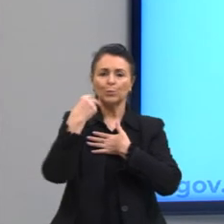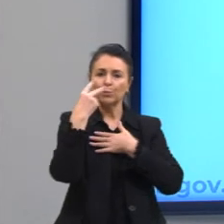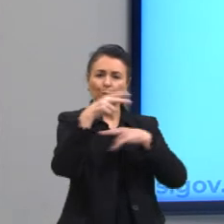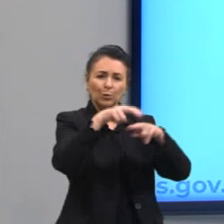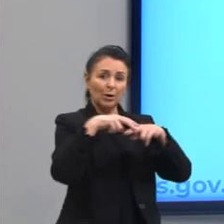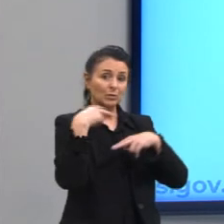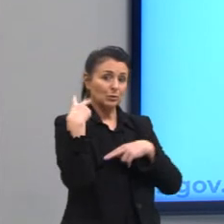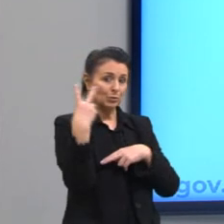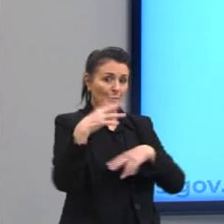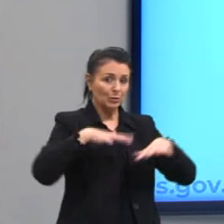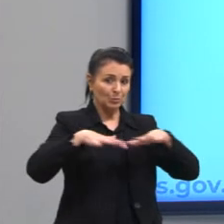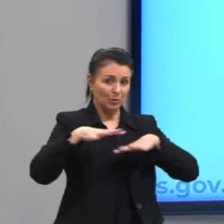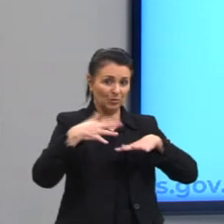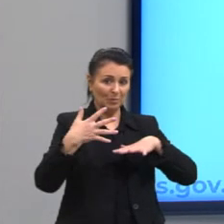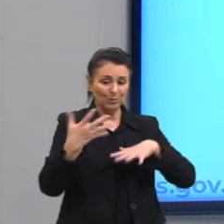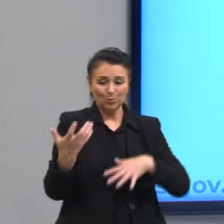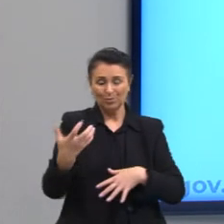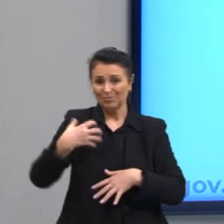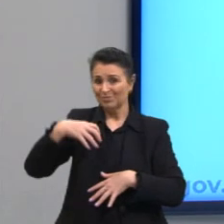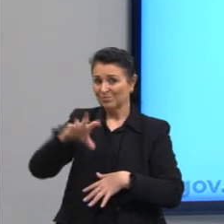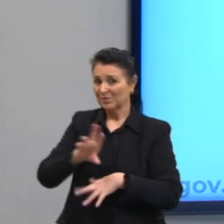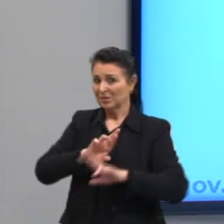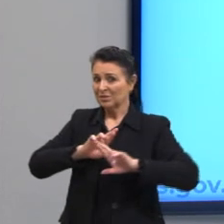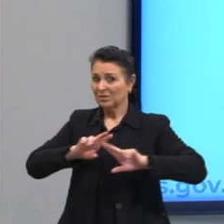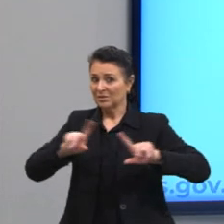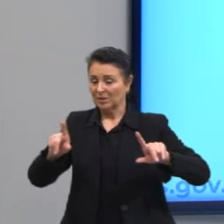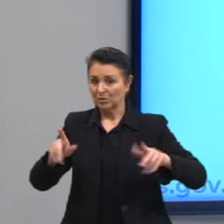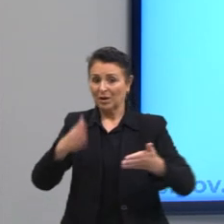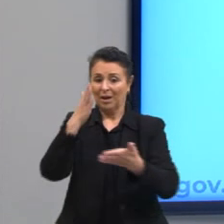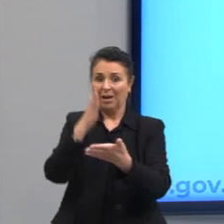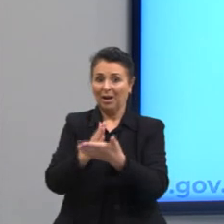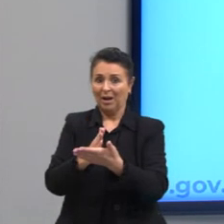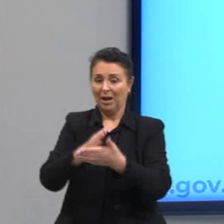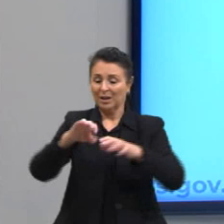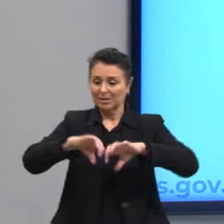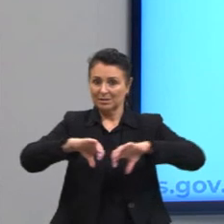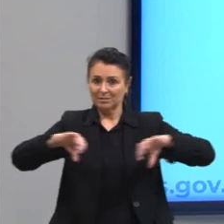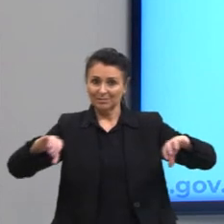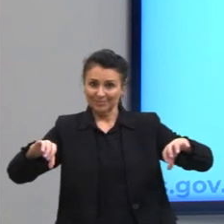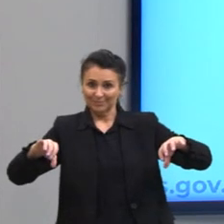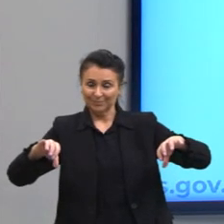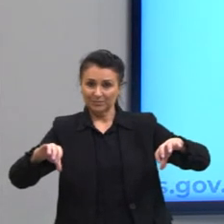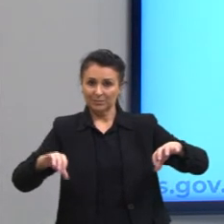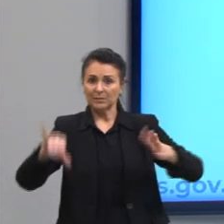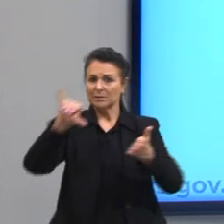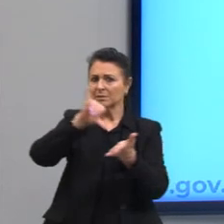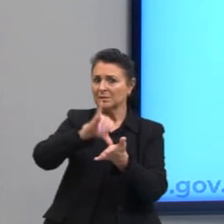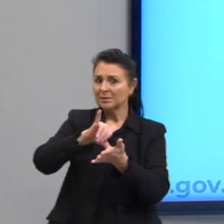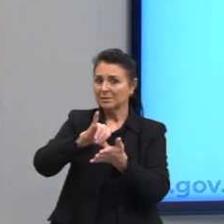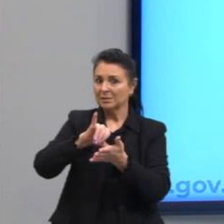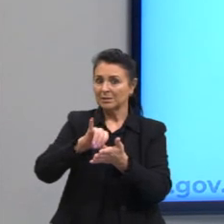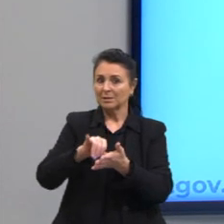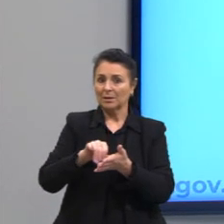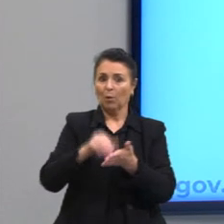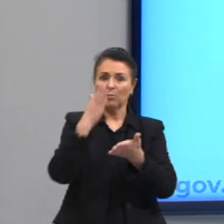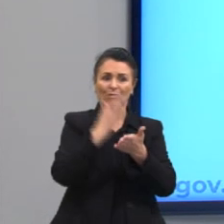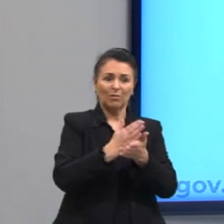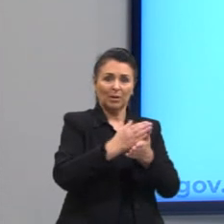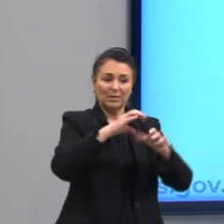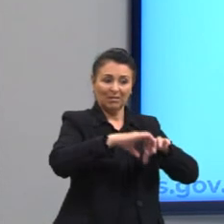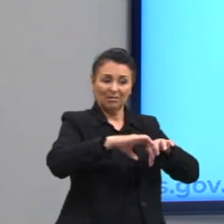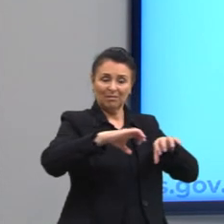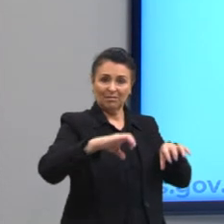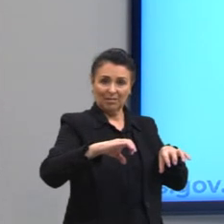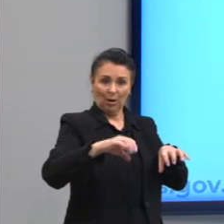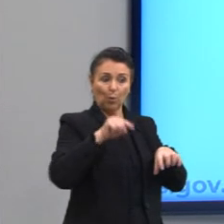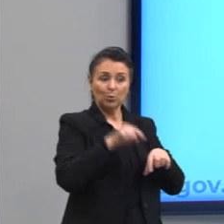contraditórios e simultâneos, fragmentação e centralização. De um lado, fragmentação na medida